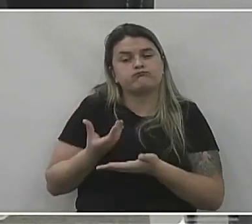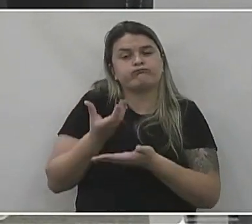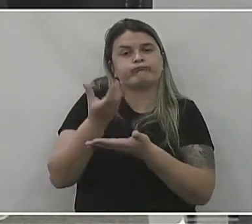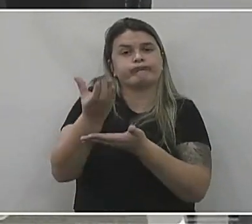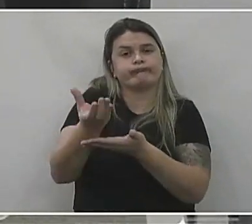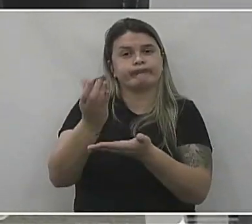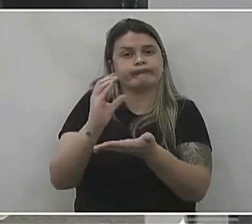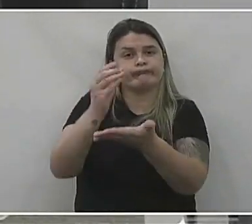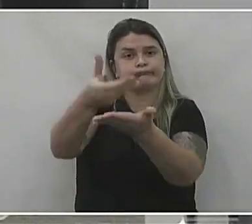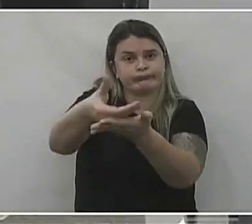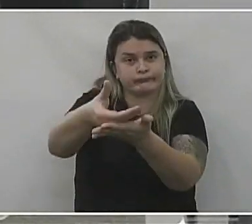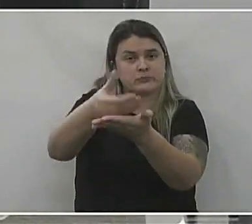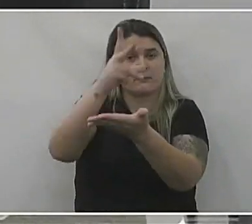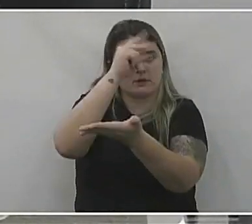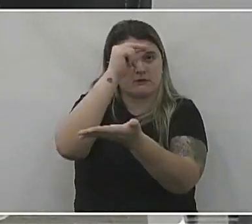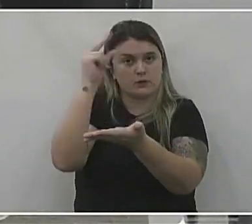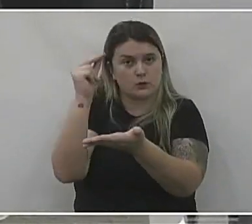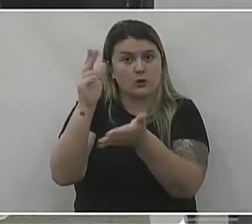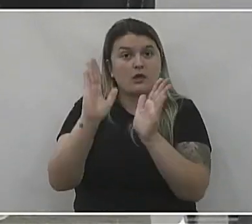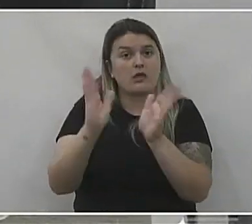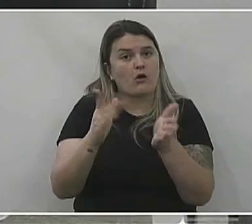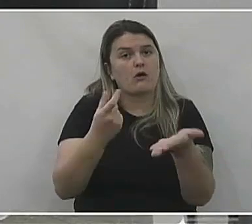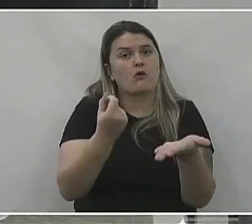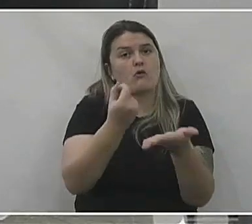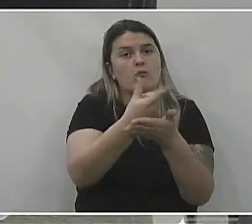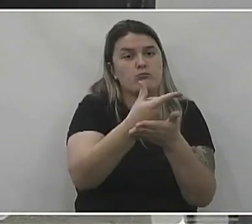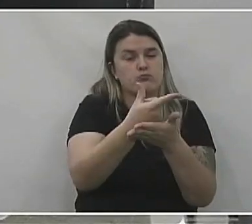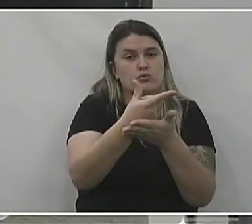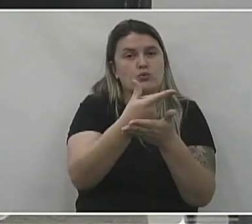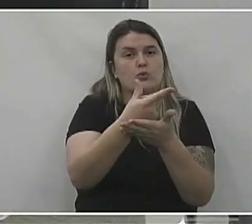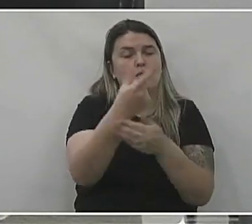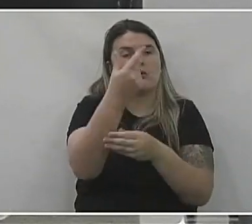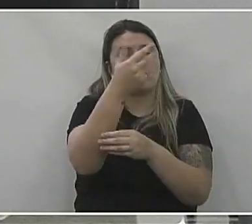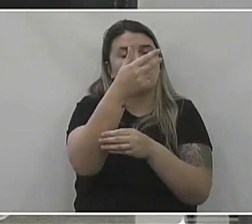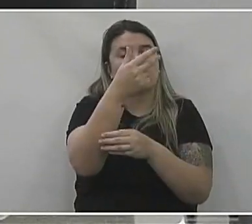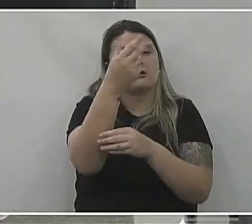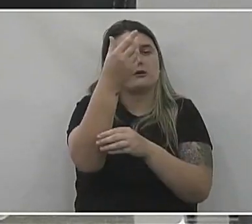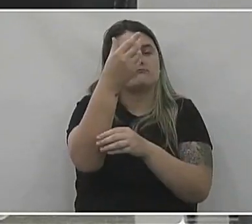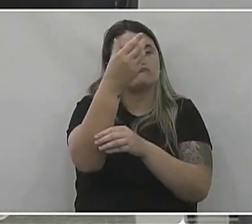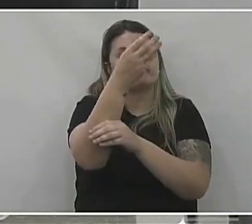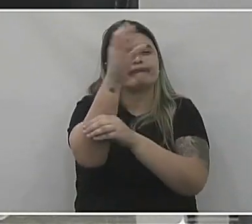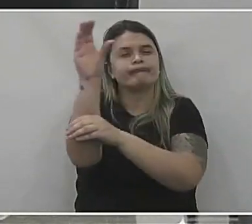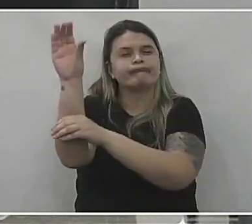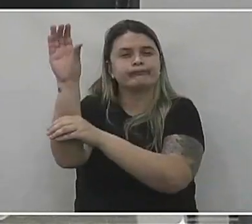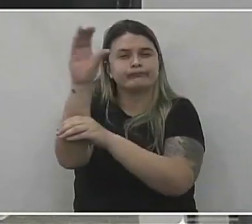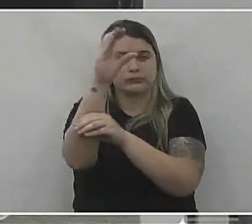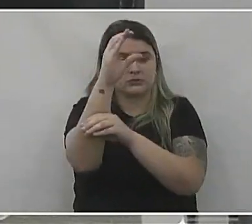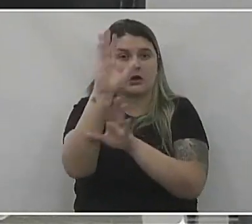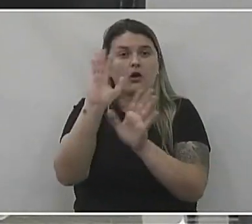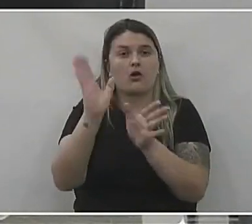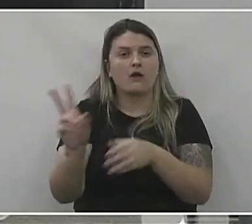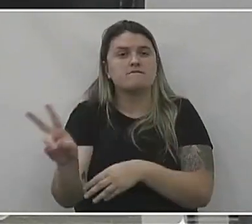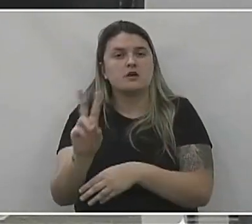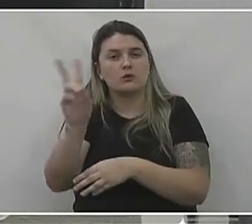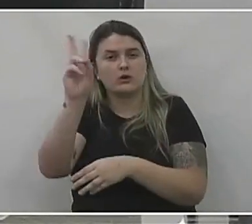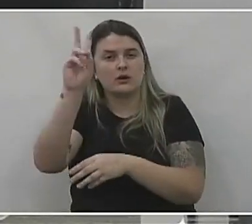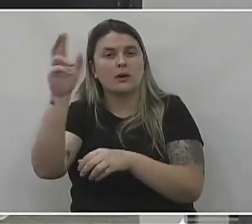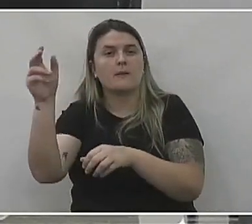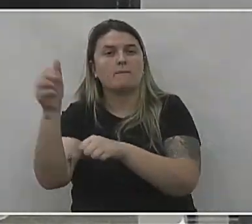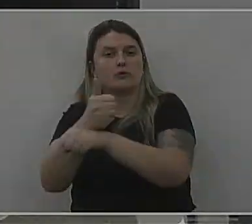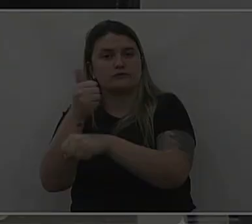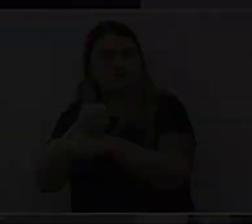e questão de segurança pública a gente sabe o quanto que vai valorizar os nossos profissionais